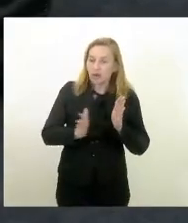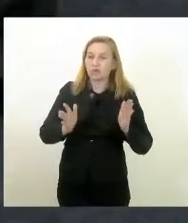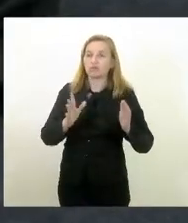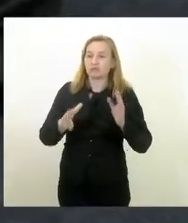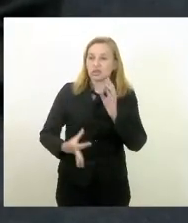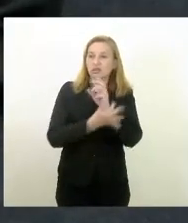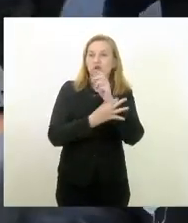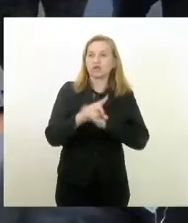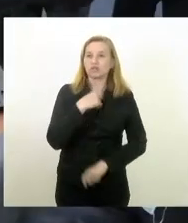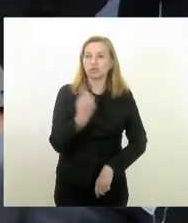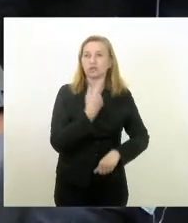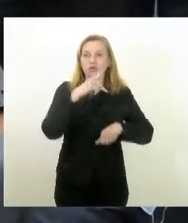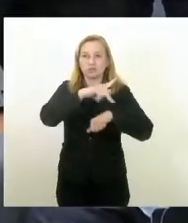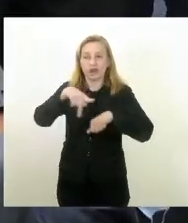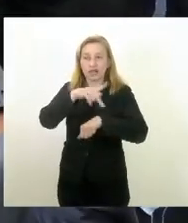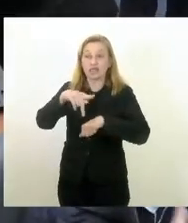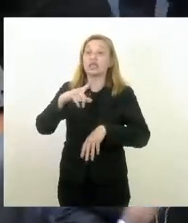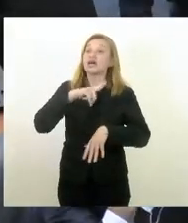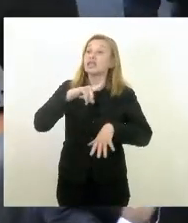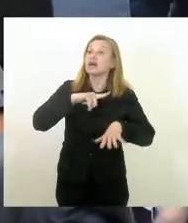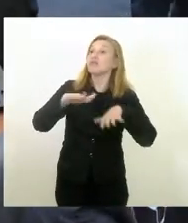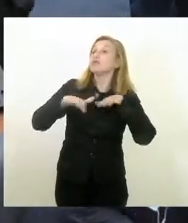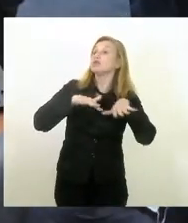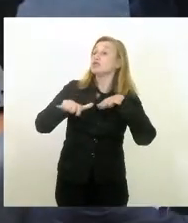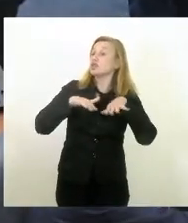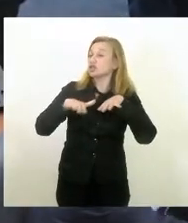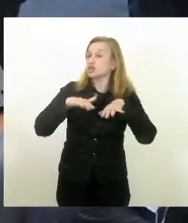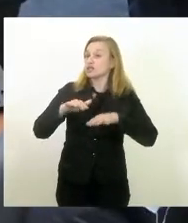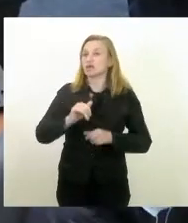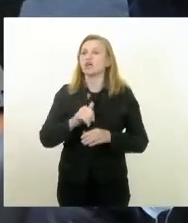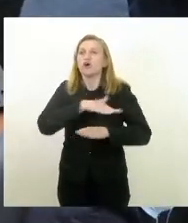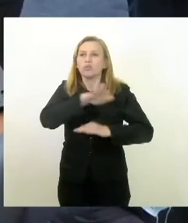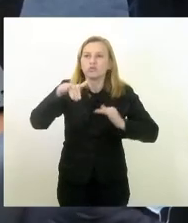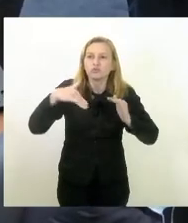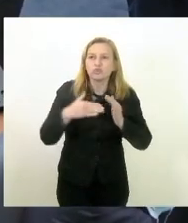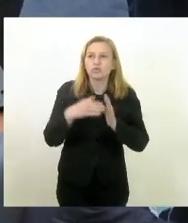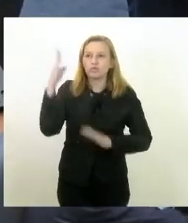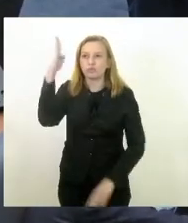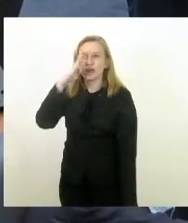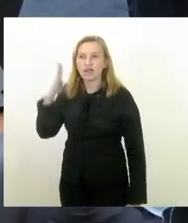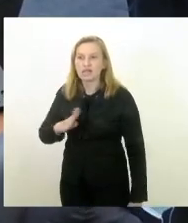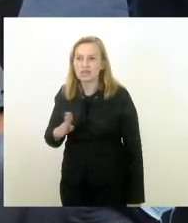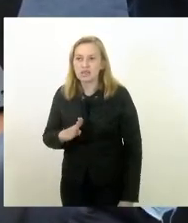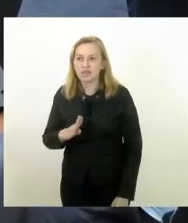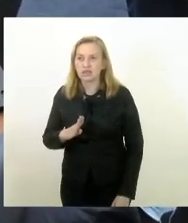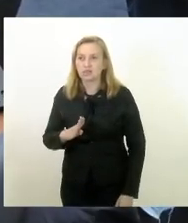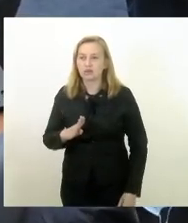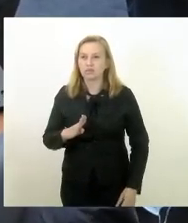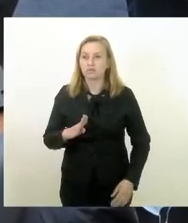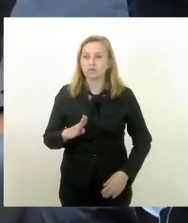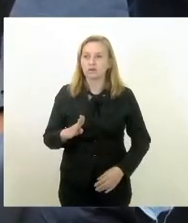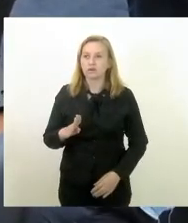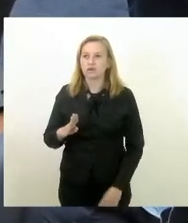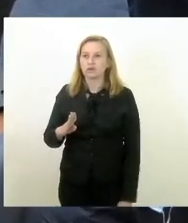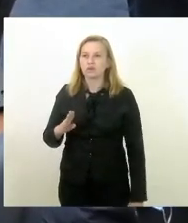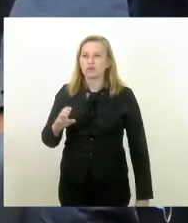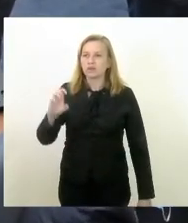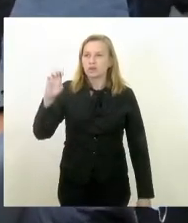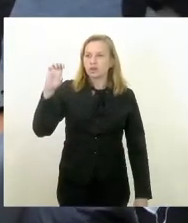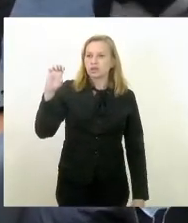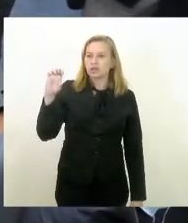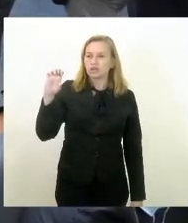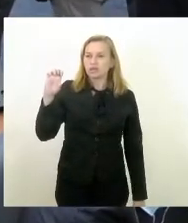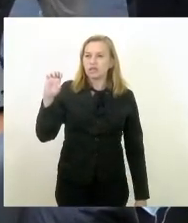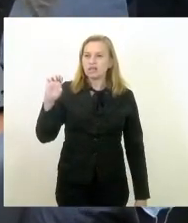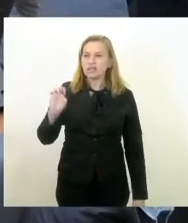houve manifestações por todo o Brasil por parte da esquerda quebrando